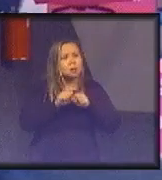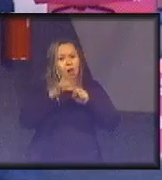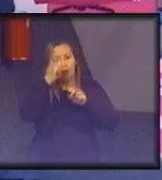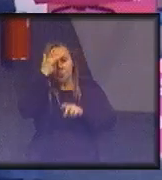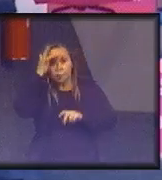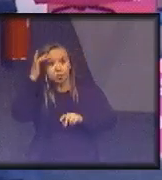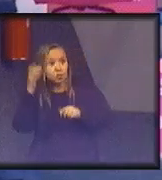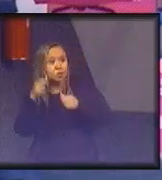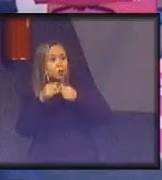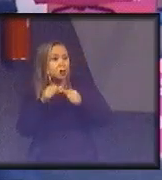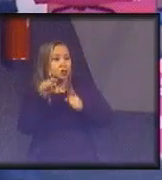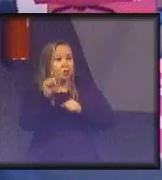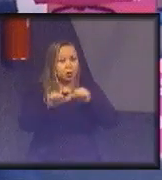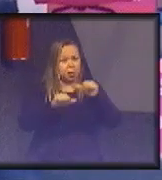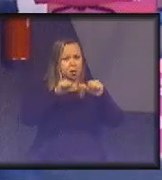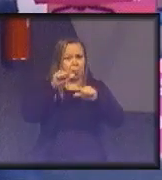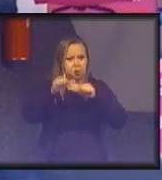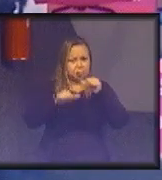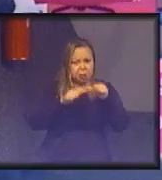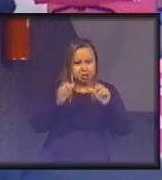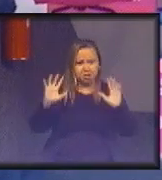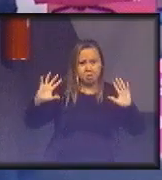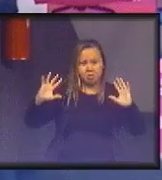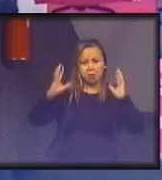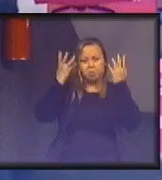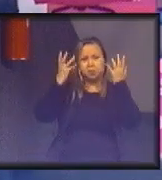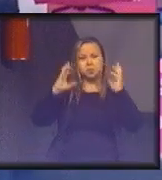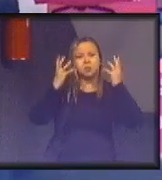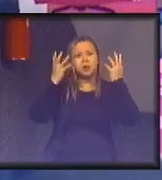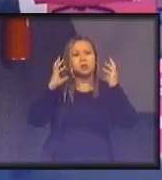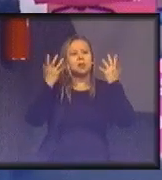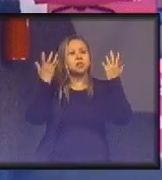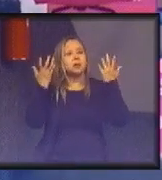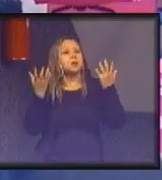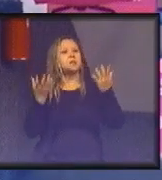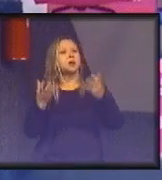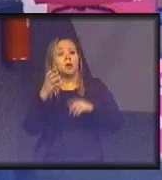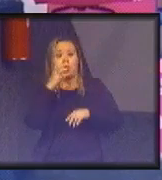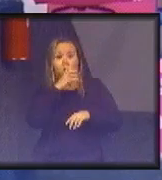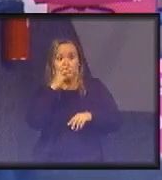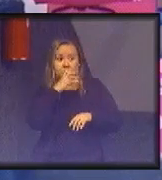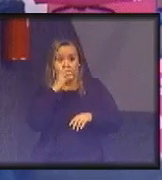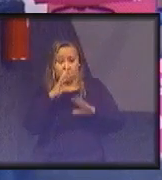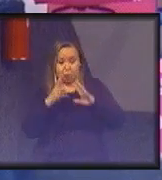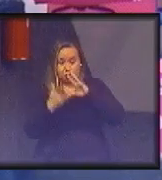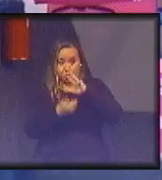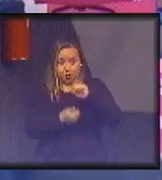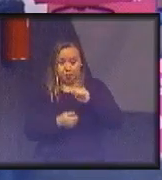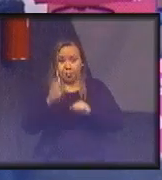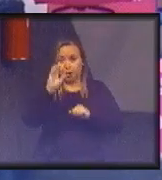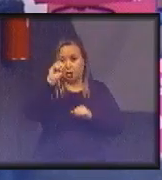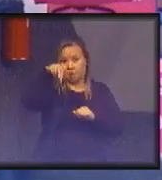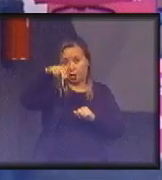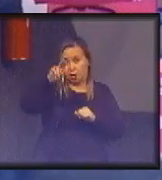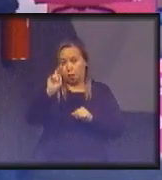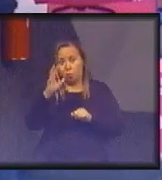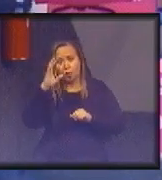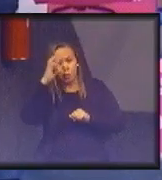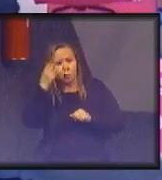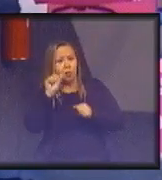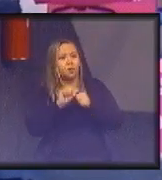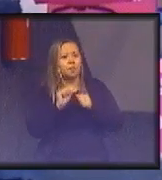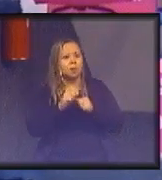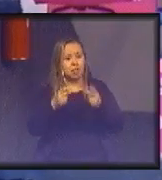aqui, como a mudança do clima, aquecimento global. E as Nações Unidas, daí, resolvem fazer a segunda